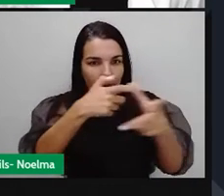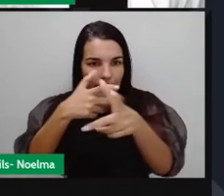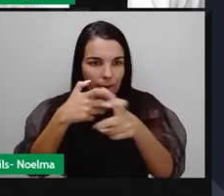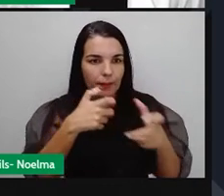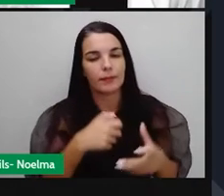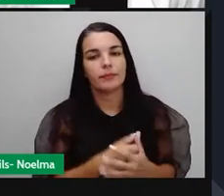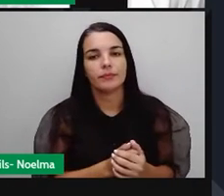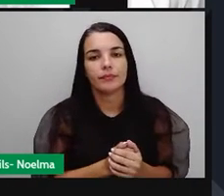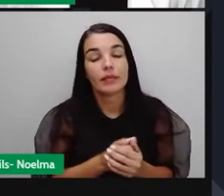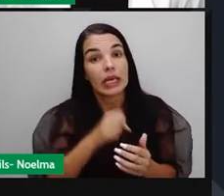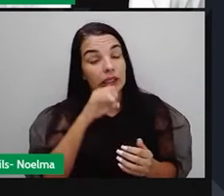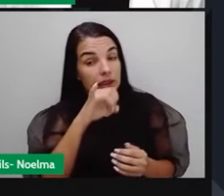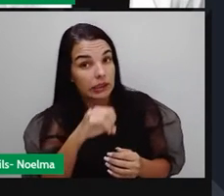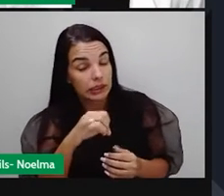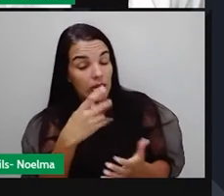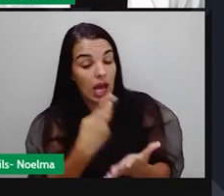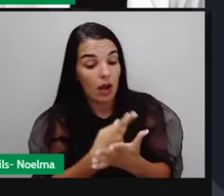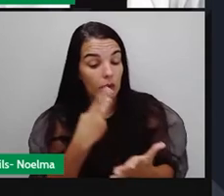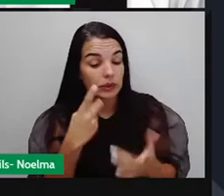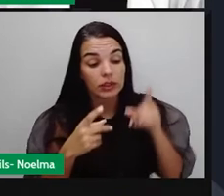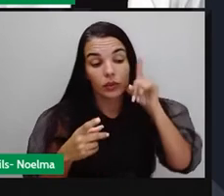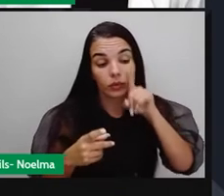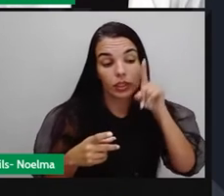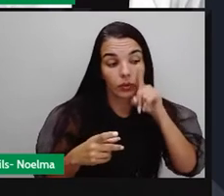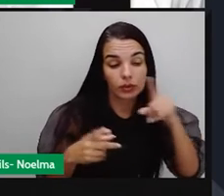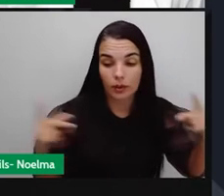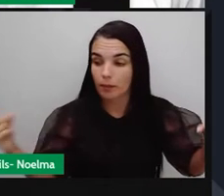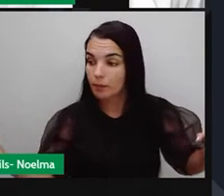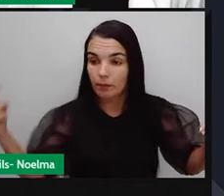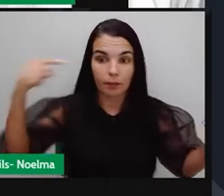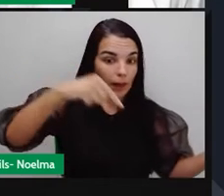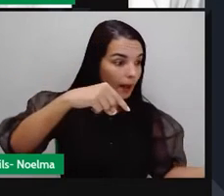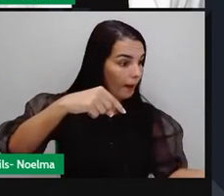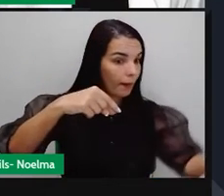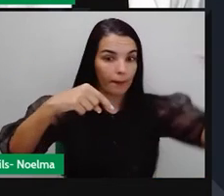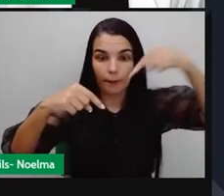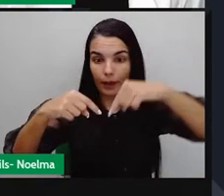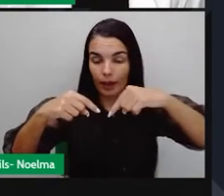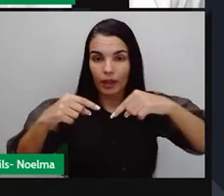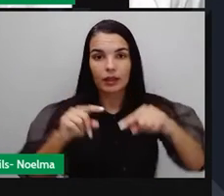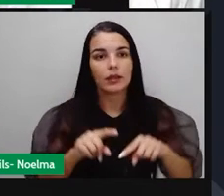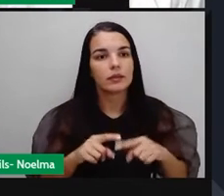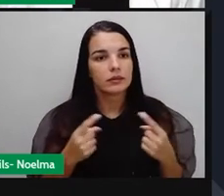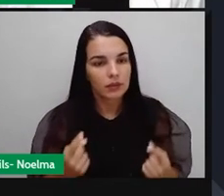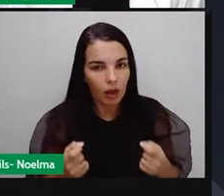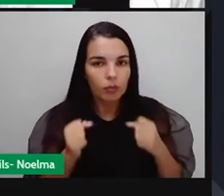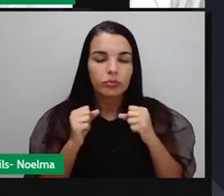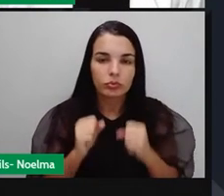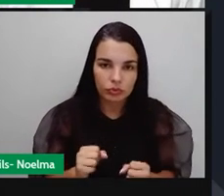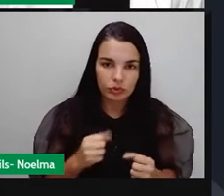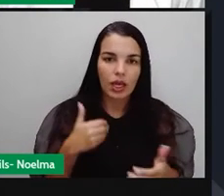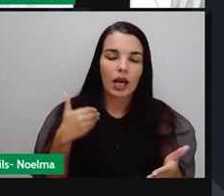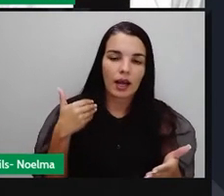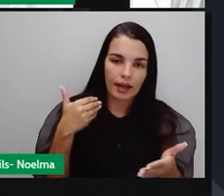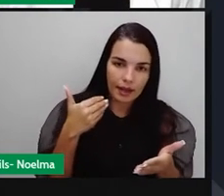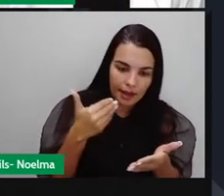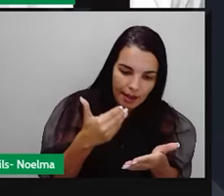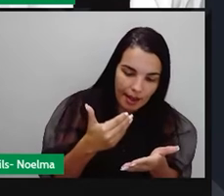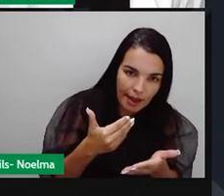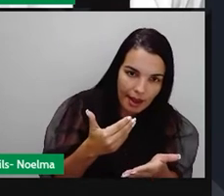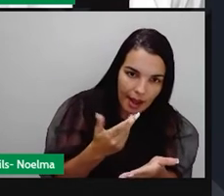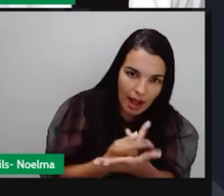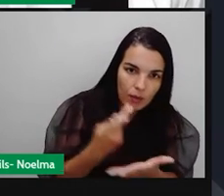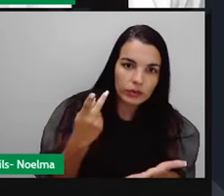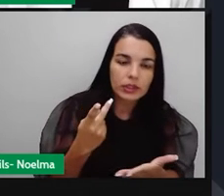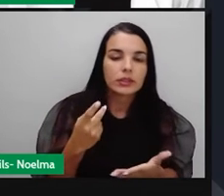Se esse bombardeio americano, essa frota soviética, de fato, acontecesse, muito possivelmente a gente ia ter a Guerra Fria